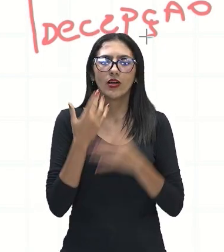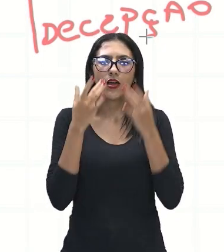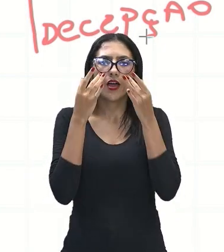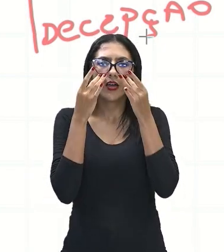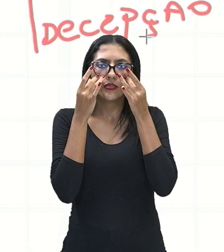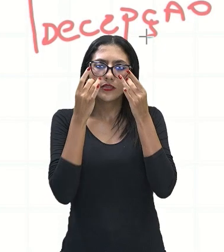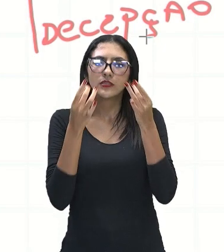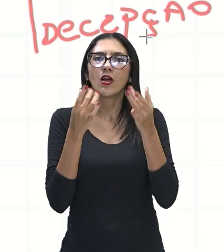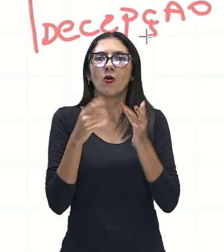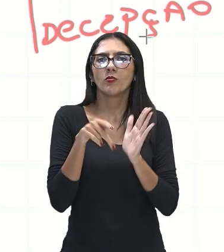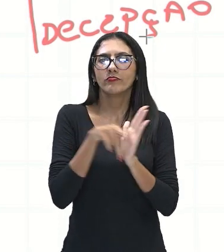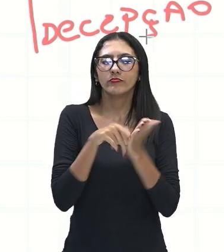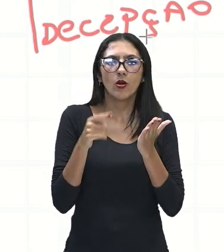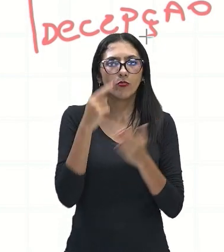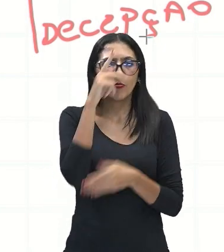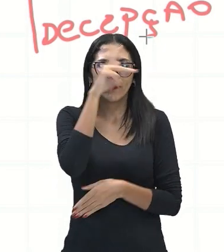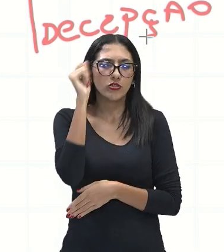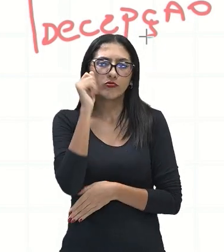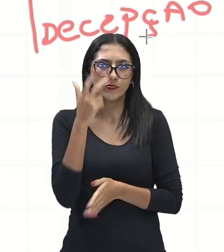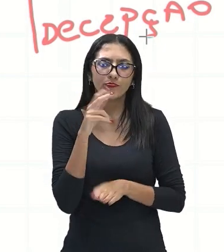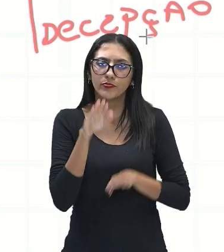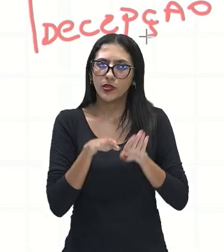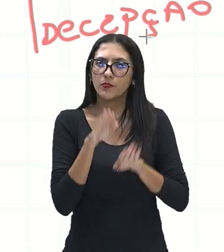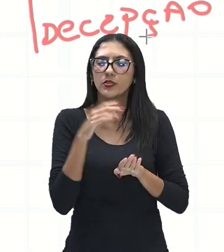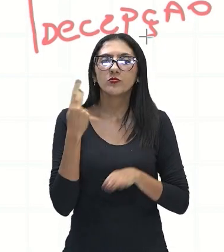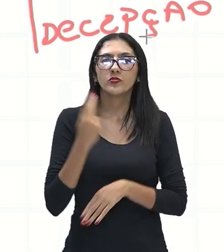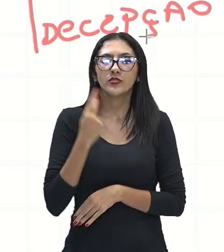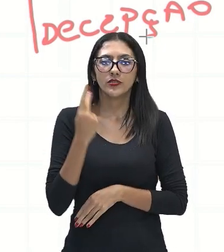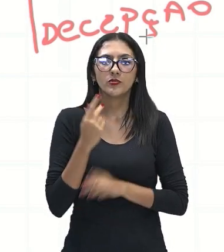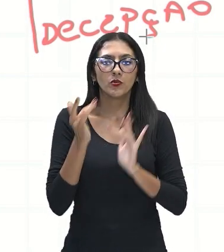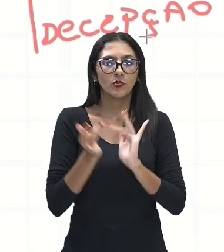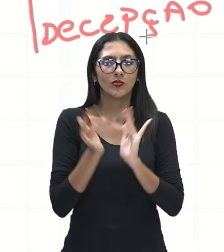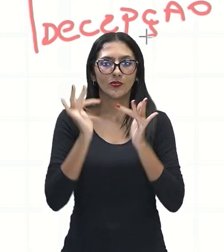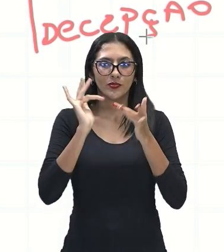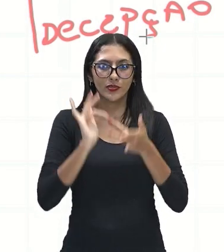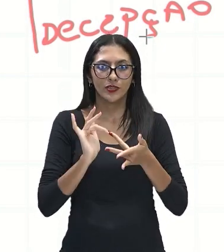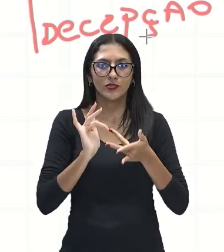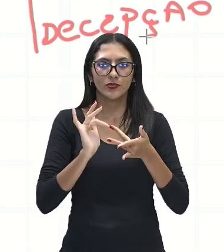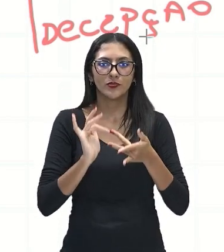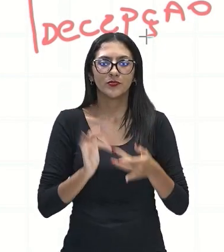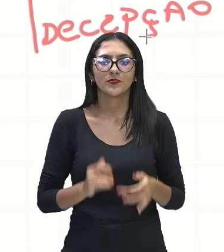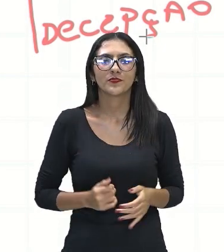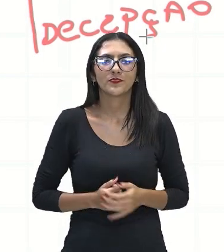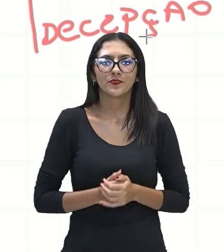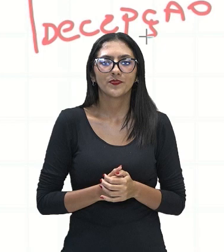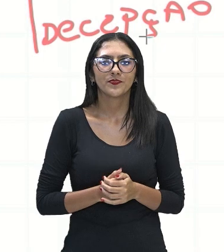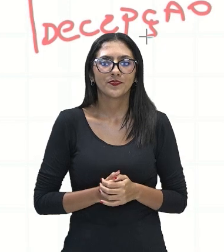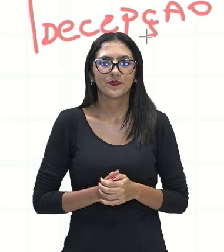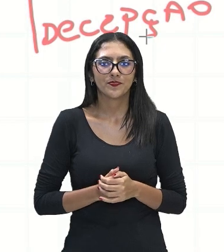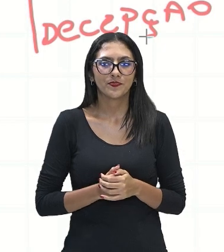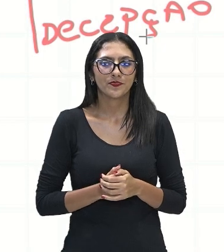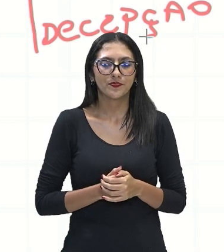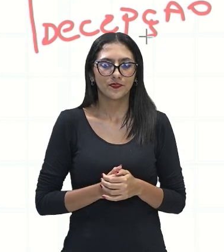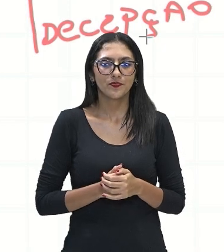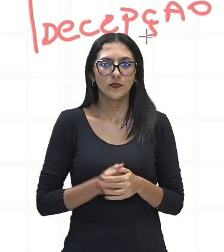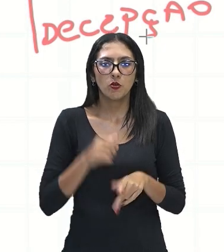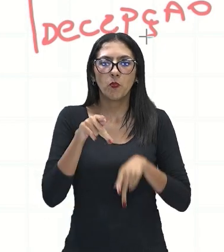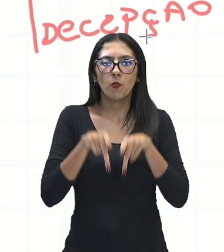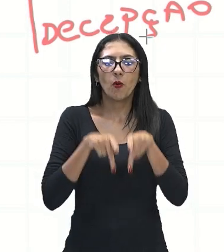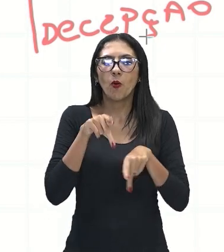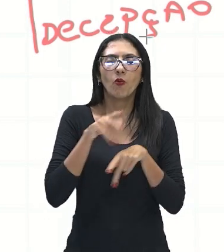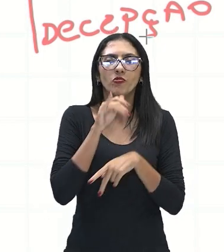Então, a gente percebe que a palavra cara vai estar no sentido de uma decepção, de a pessoa, de o povo ter